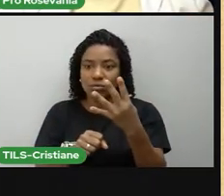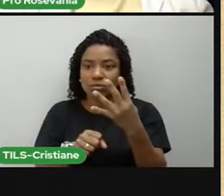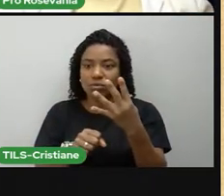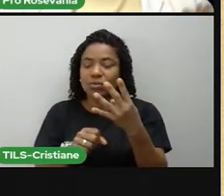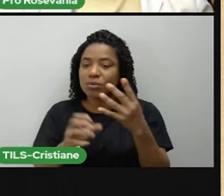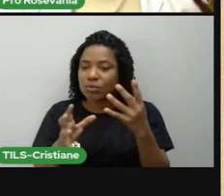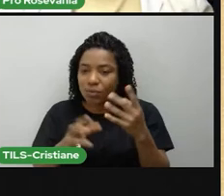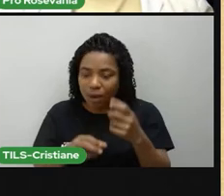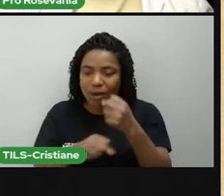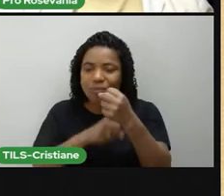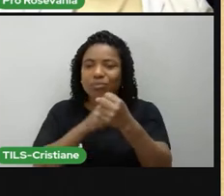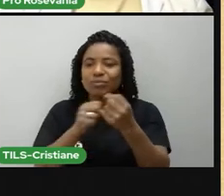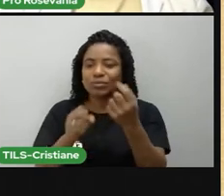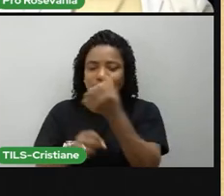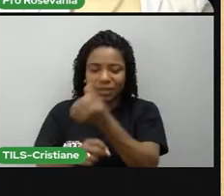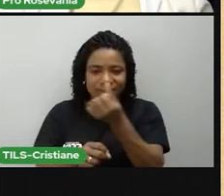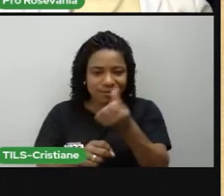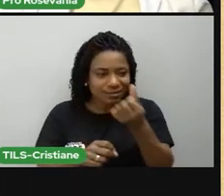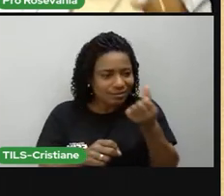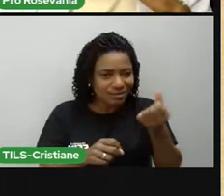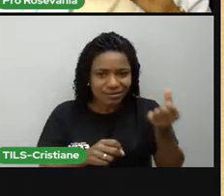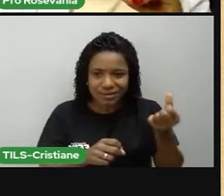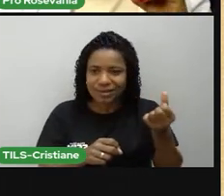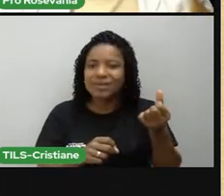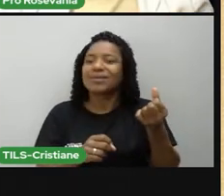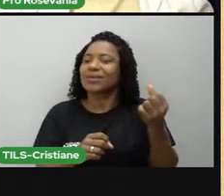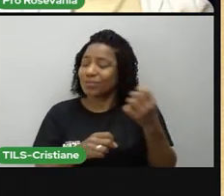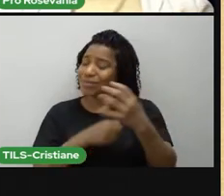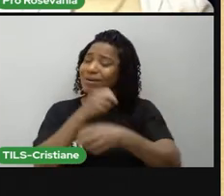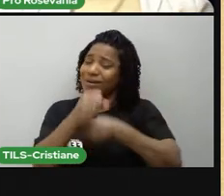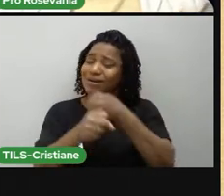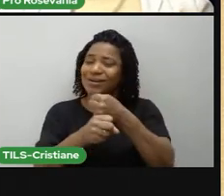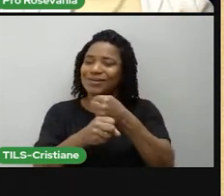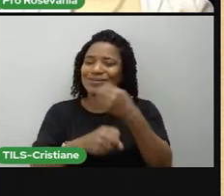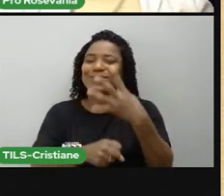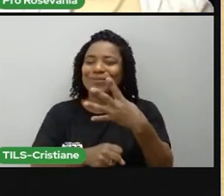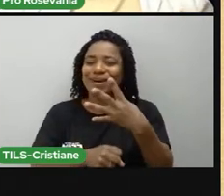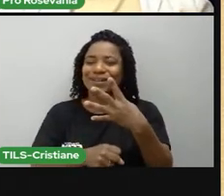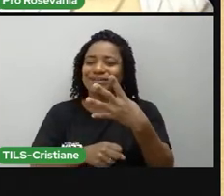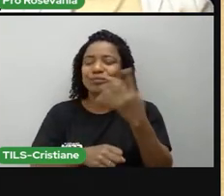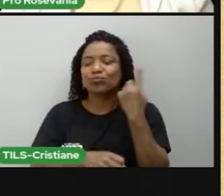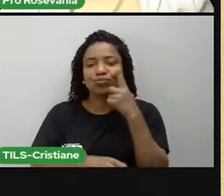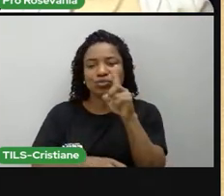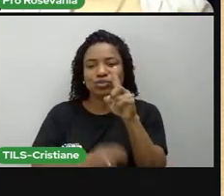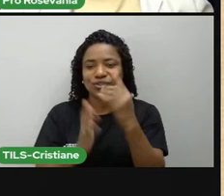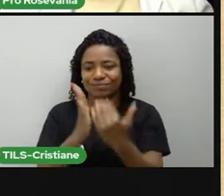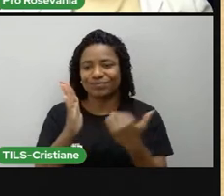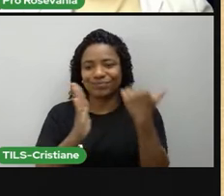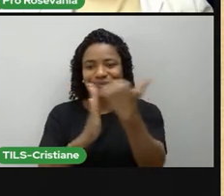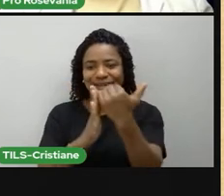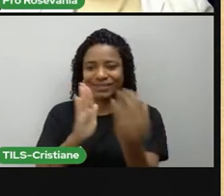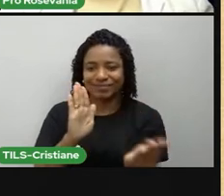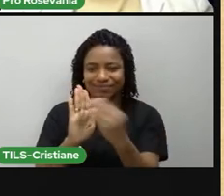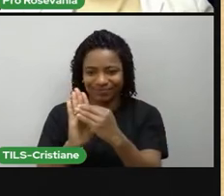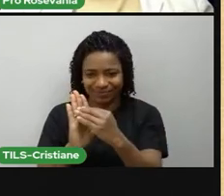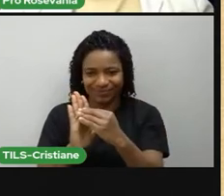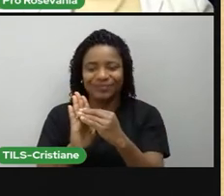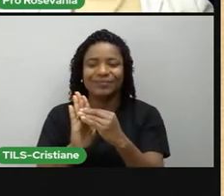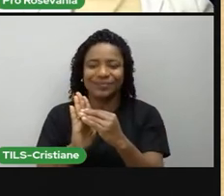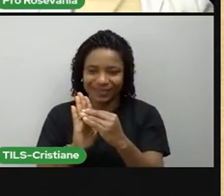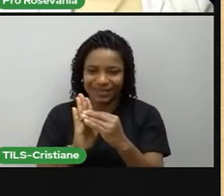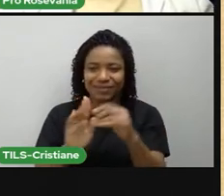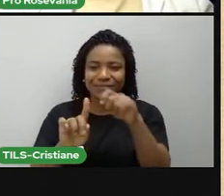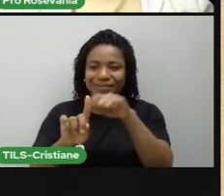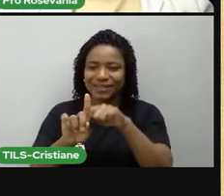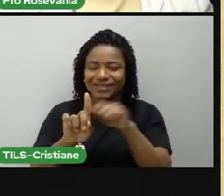quatro vezes seis, né? Que é de quatro em quatro anos. A gente acrescenta um dia com mais 24 horas. Que é o dia 29 de fevereiro.